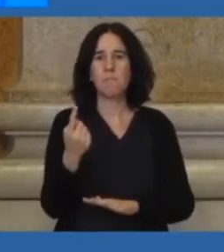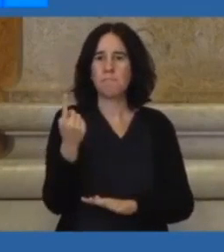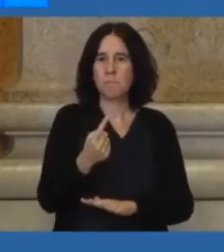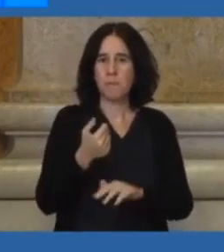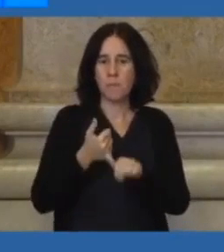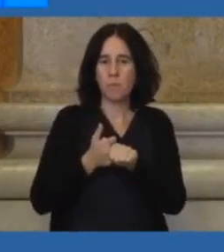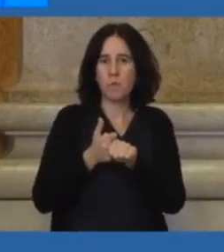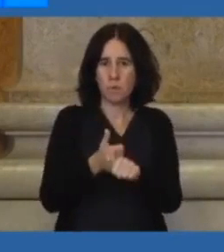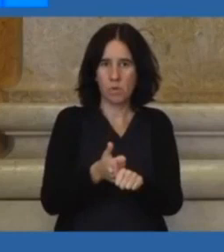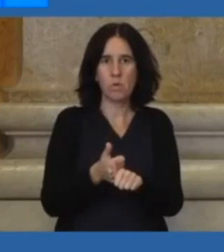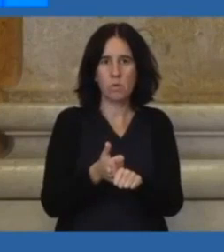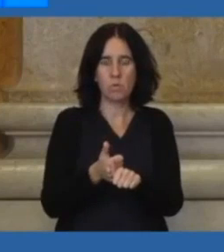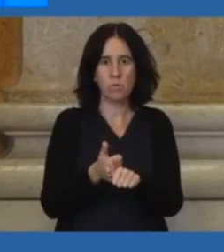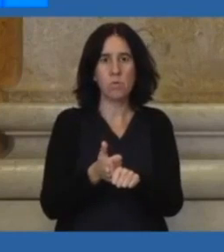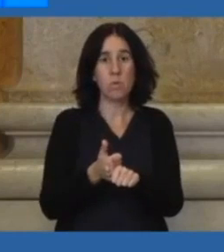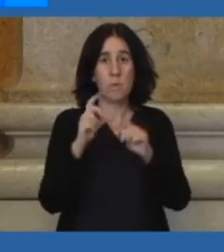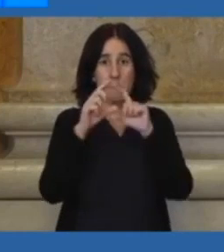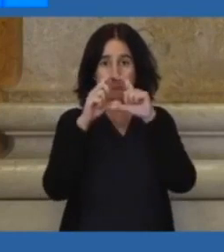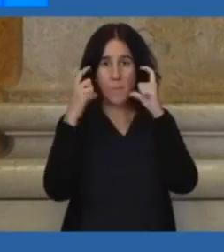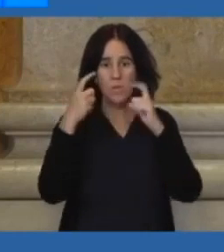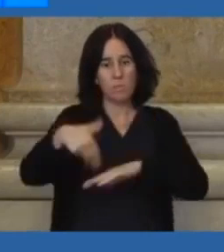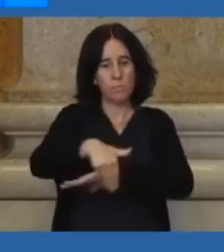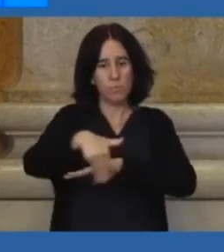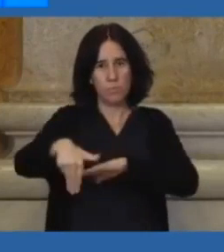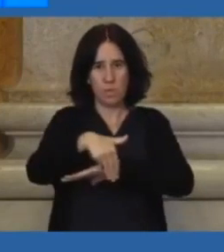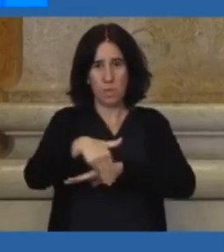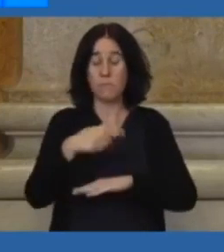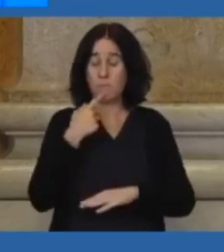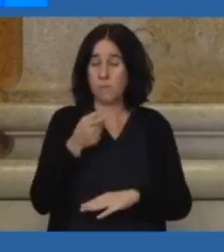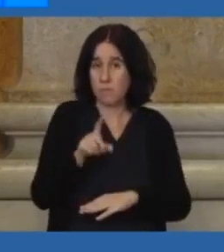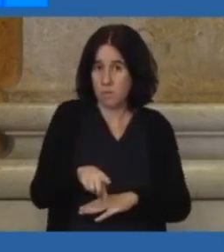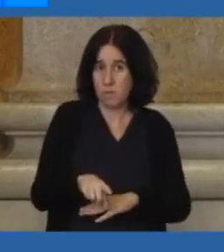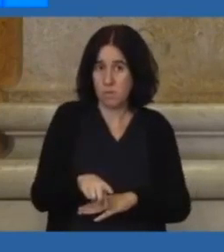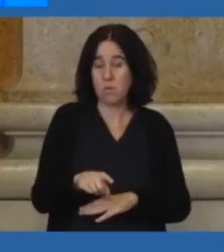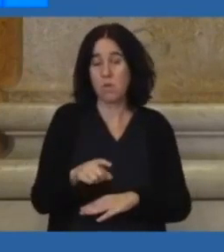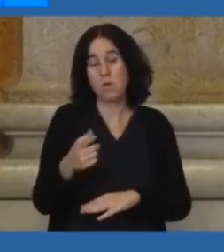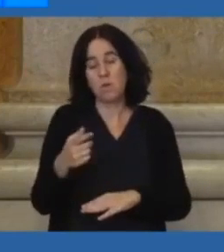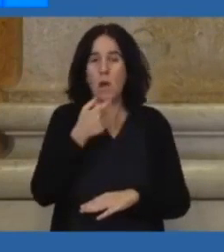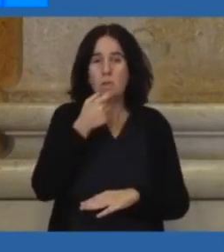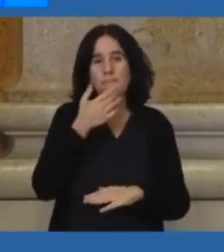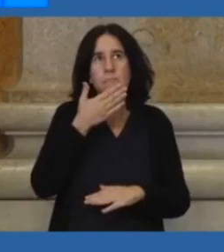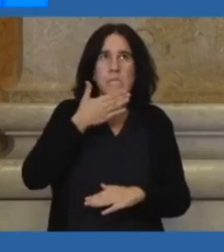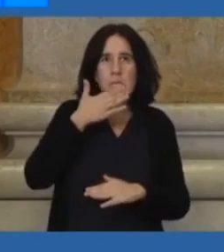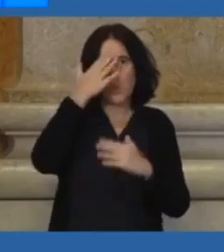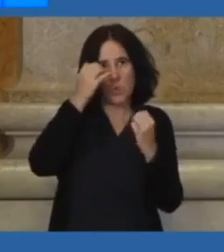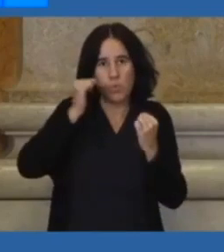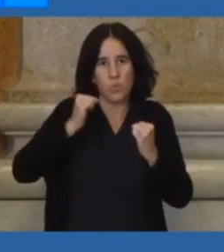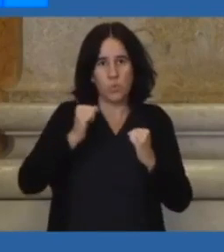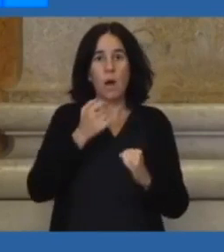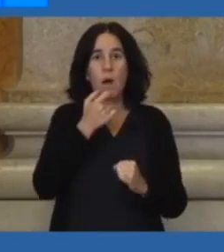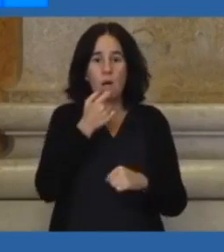a obrigatoriedade de uso da máscara na via pública, repito, com óbvio bom senso de só